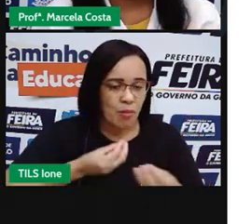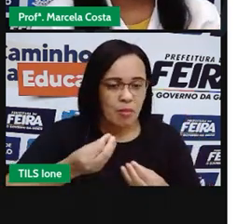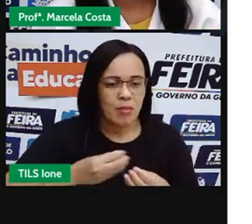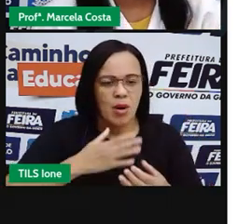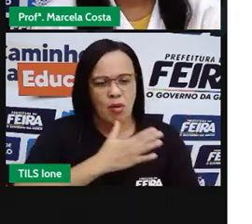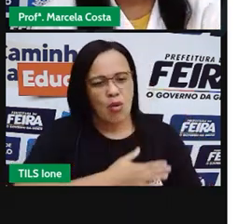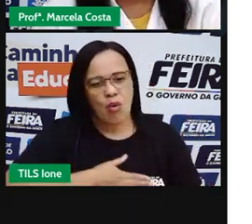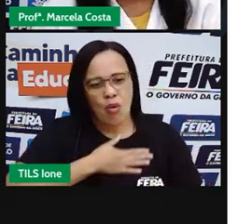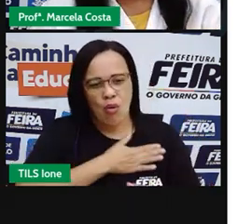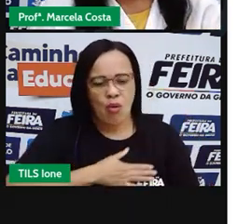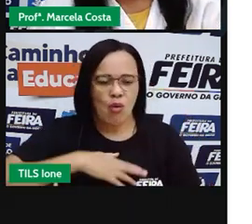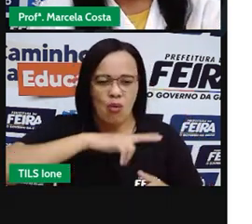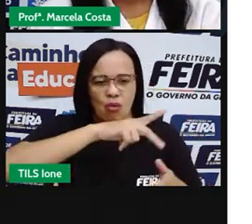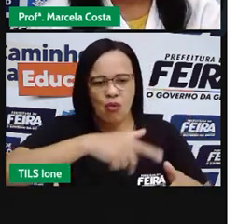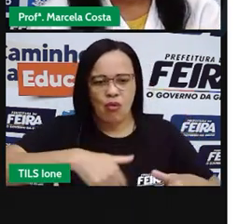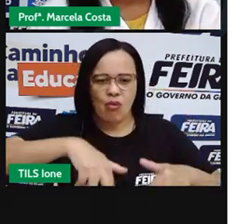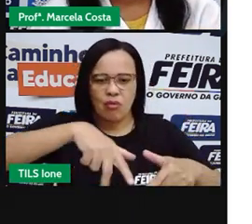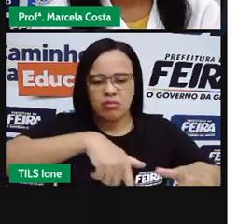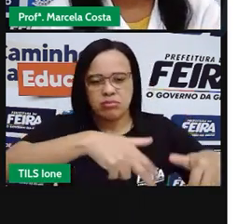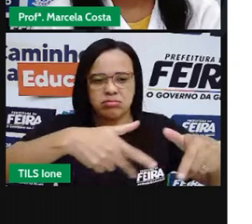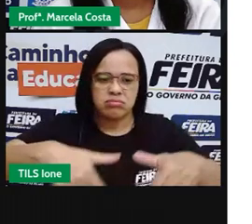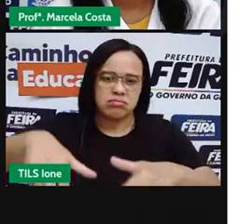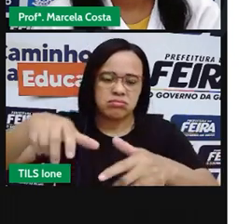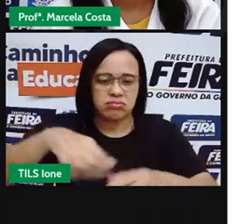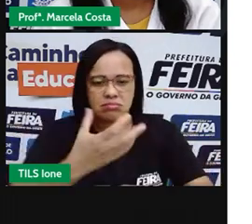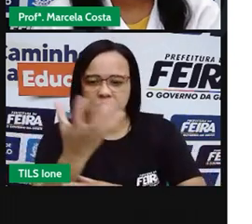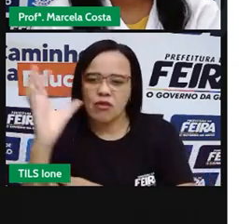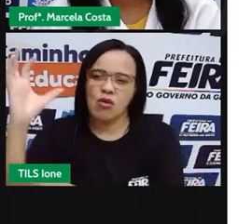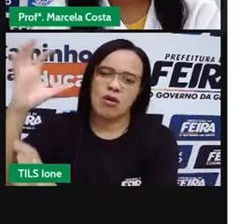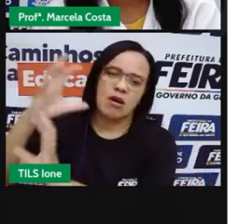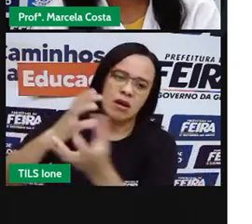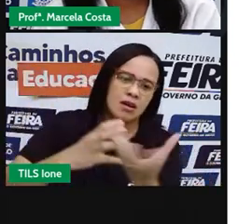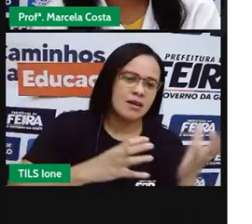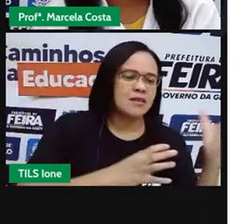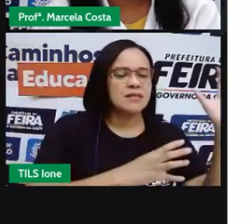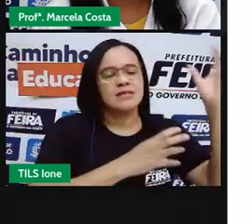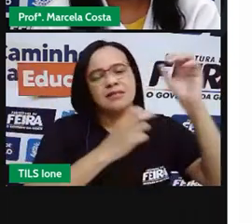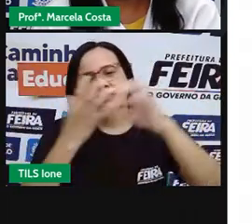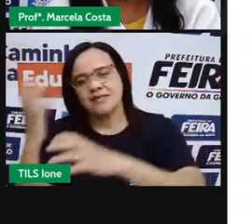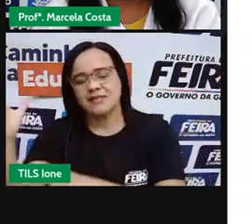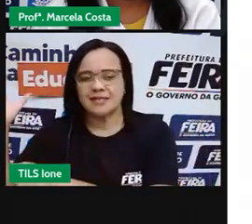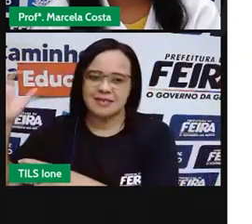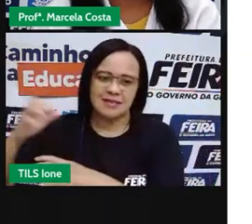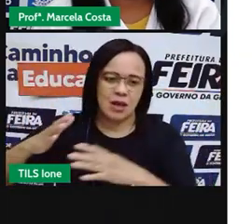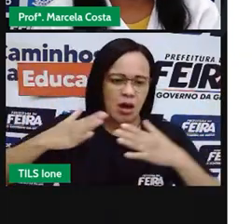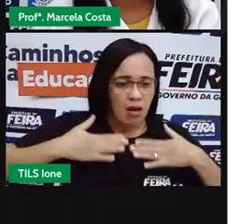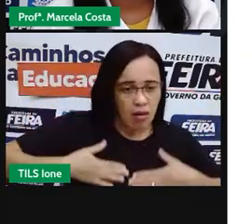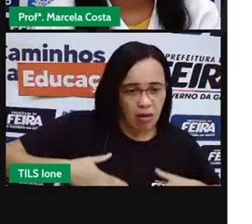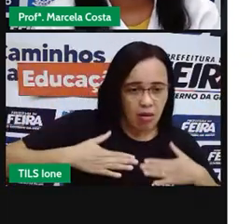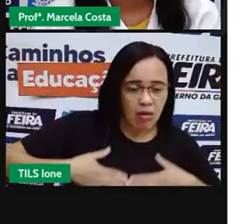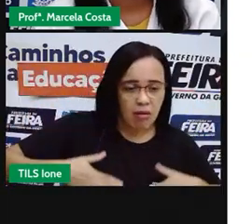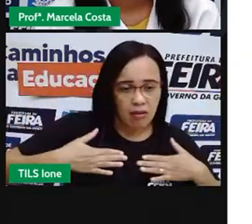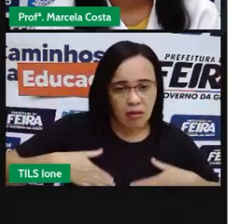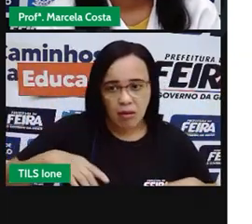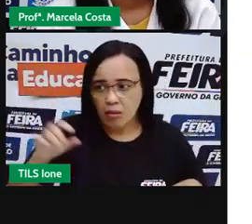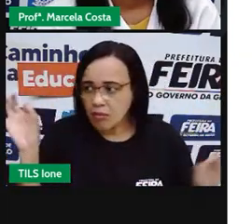campos. E aí, ele só descansa quando não tem ninguém perto dele.